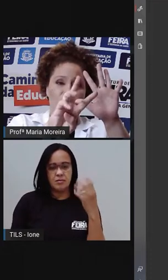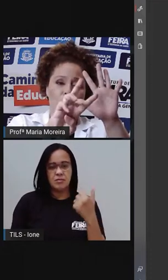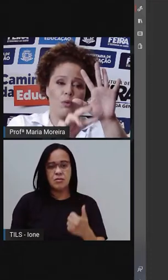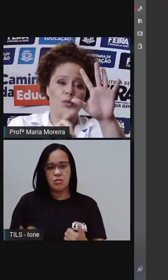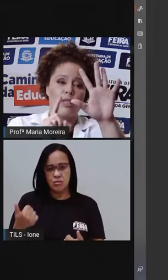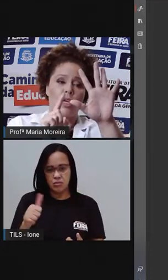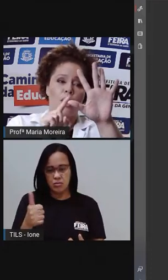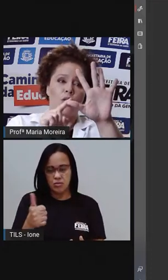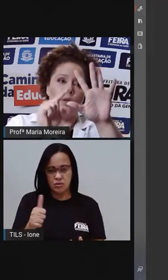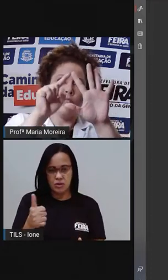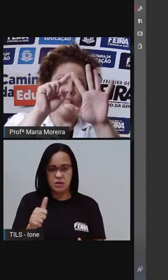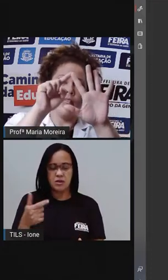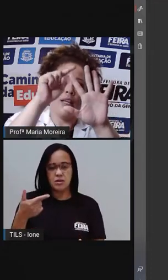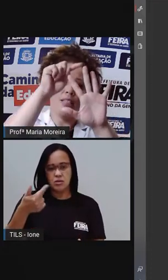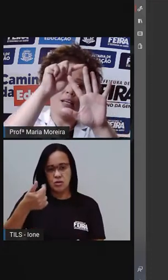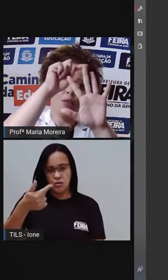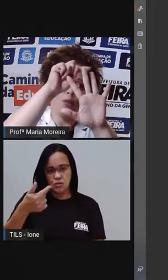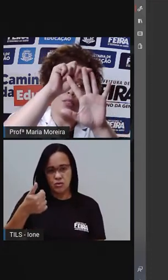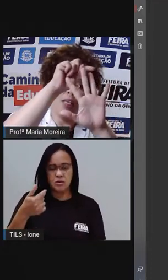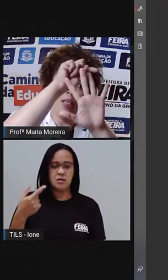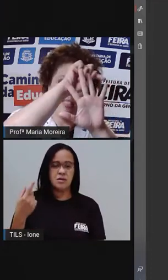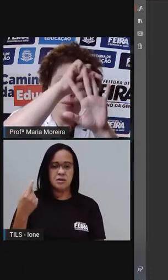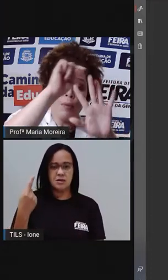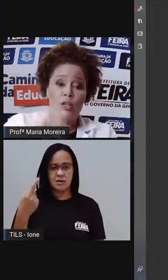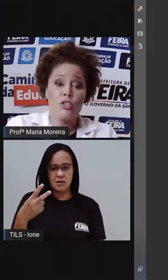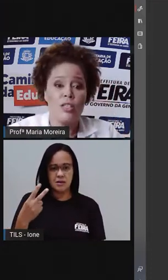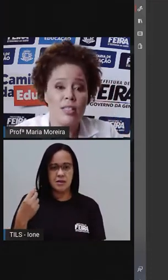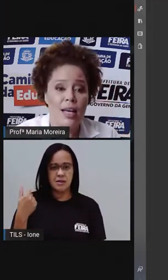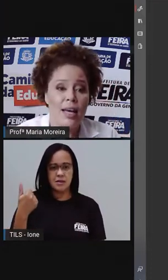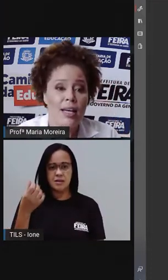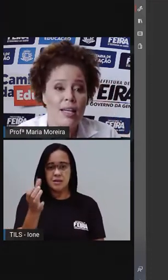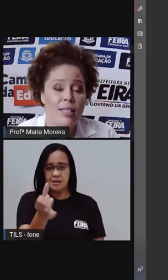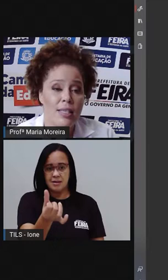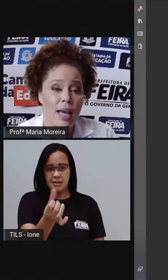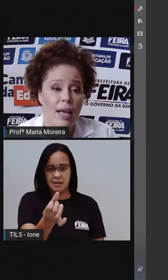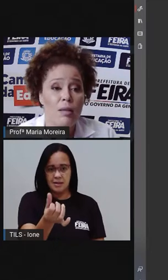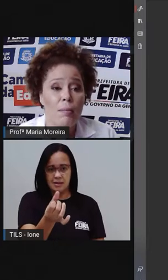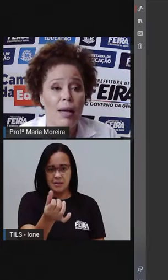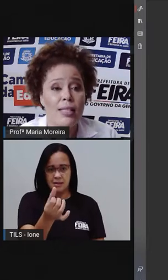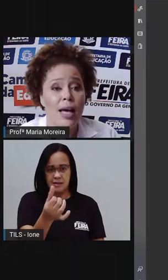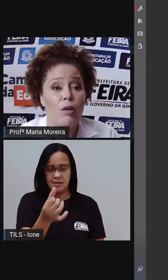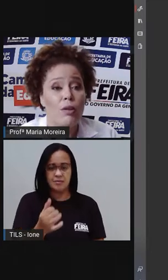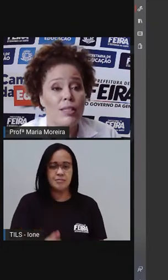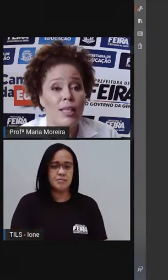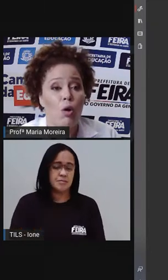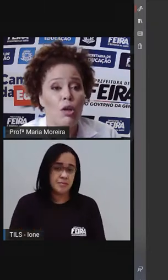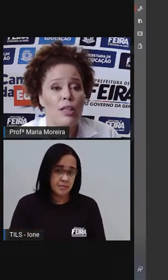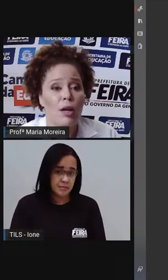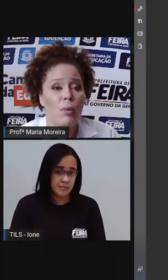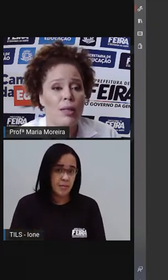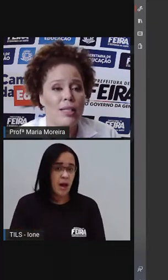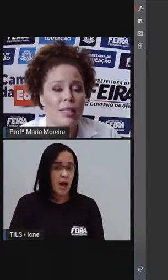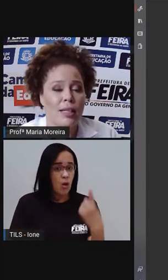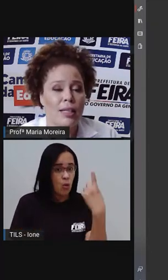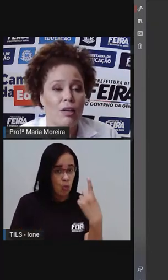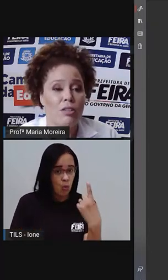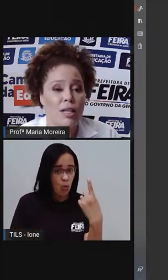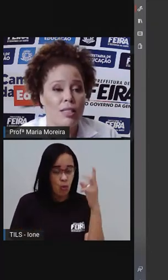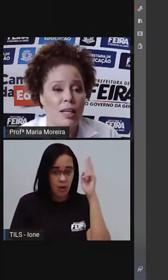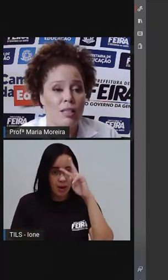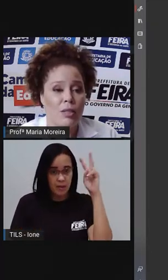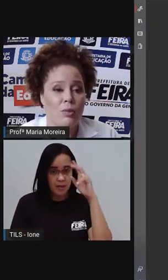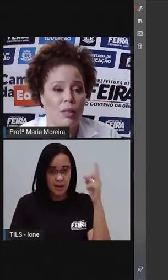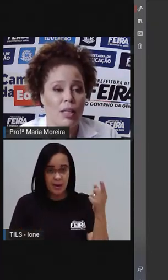10, 11, 12, 13, 14, 15, 16. Mas aí eu tenho essa outra uma dezena aqui,